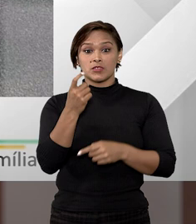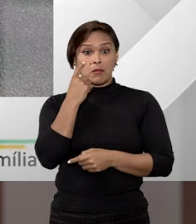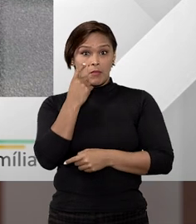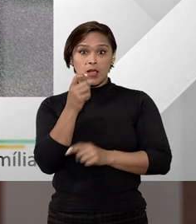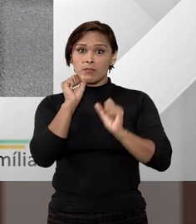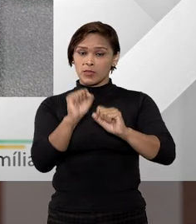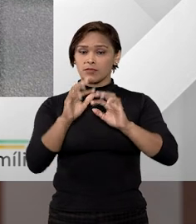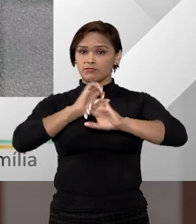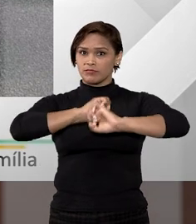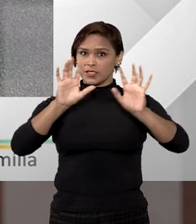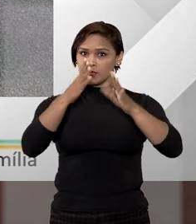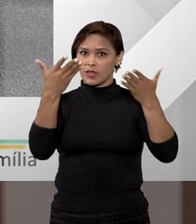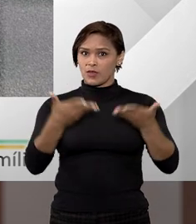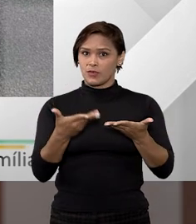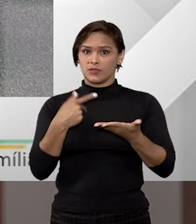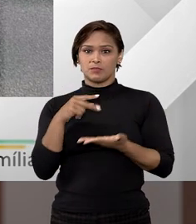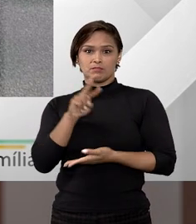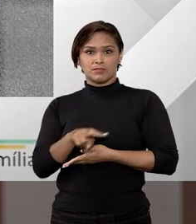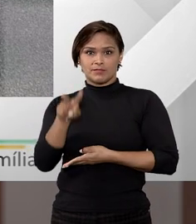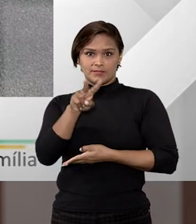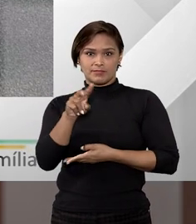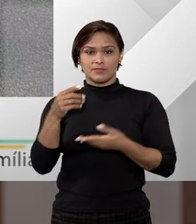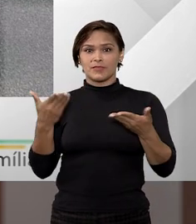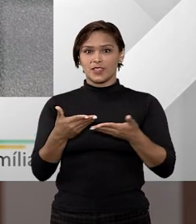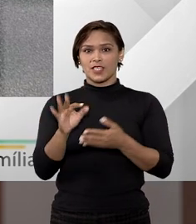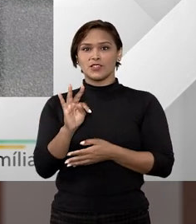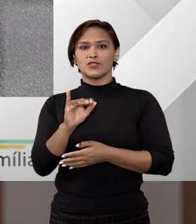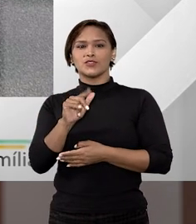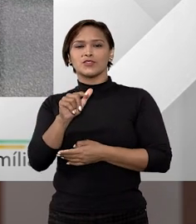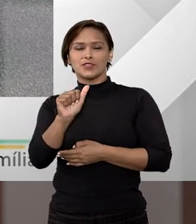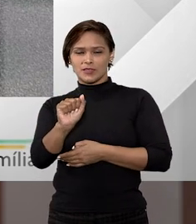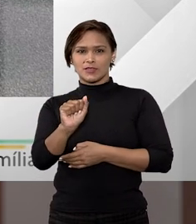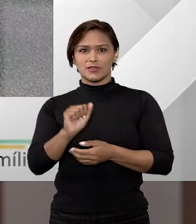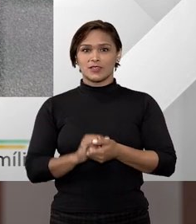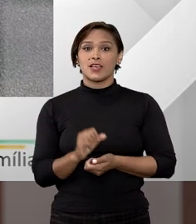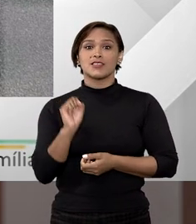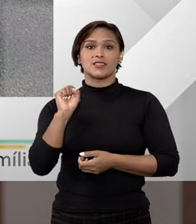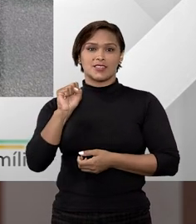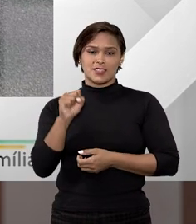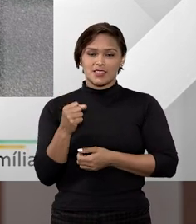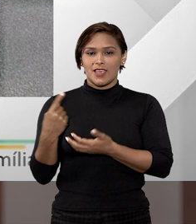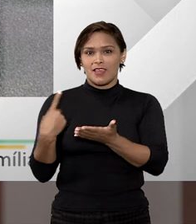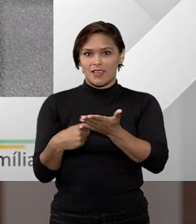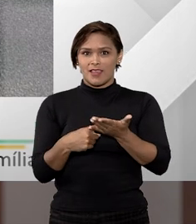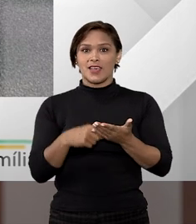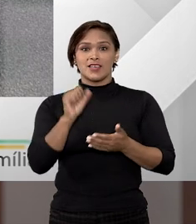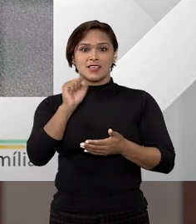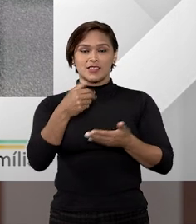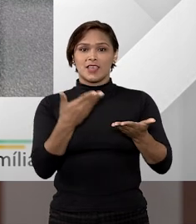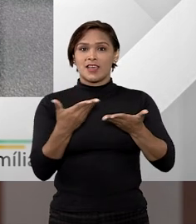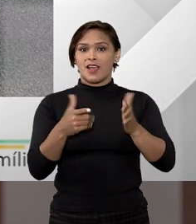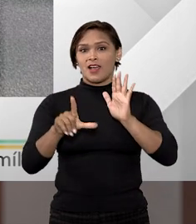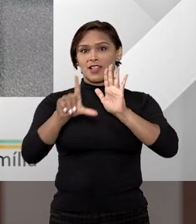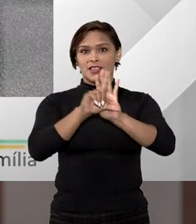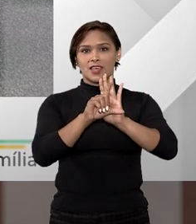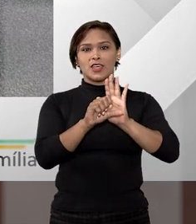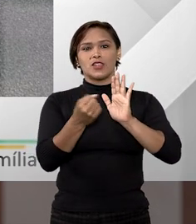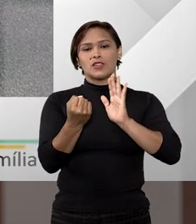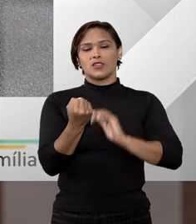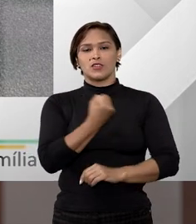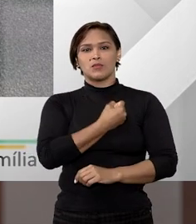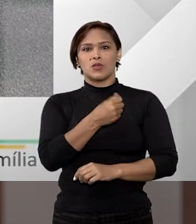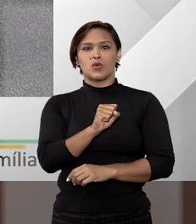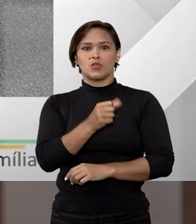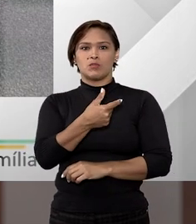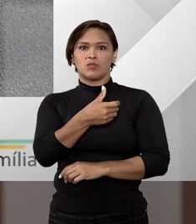interessantes serão esclarecidas para você. Não é isso, Tiago Gomidi? É isso, Fátima. Pois é, Fátima, a Lei nº